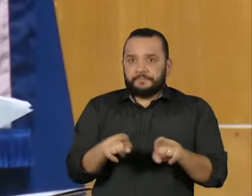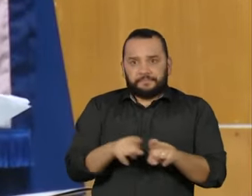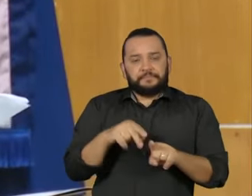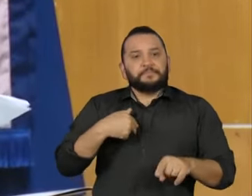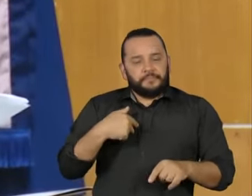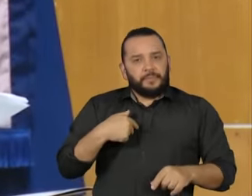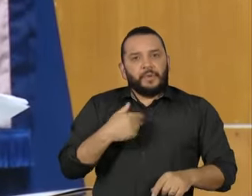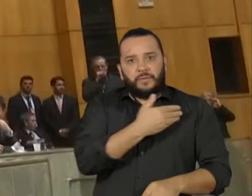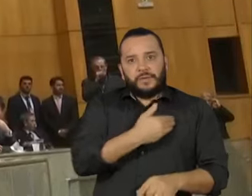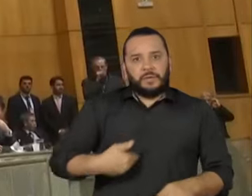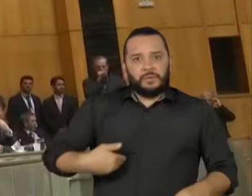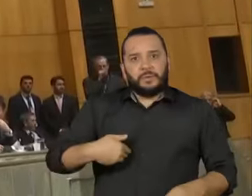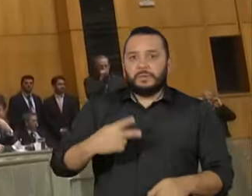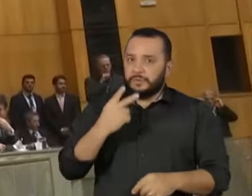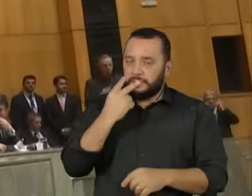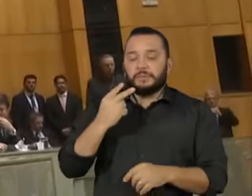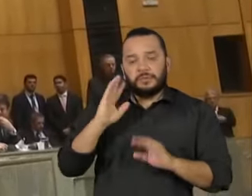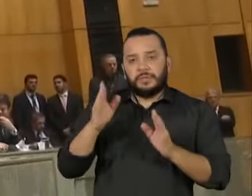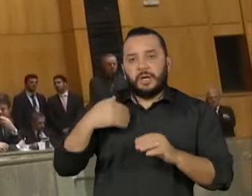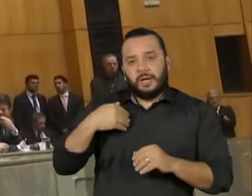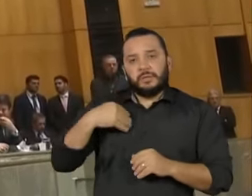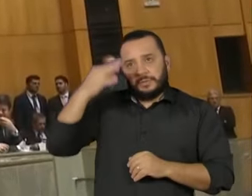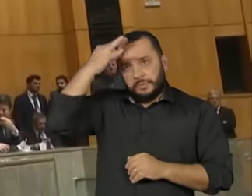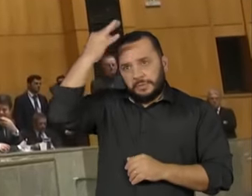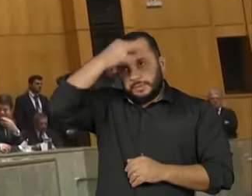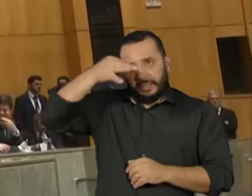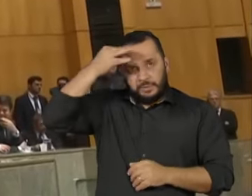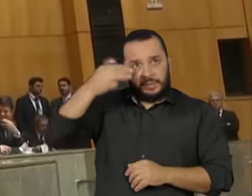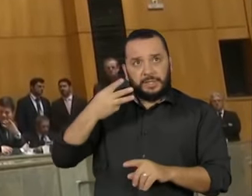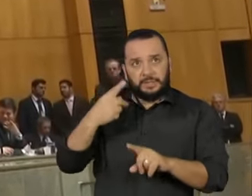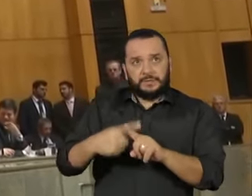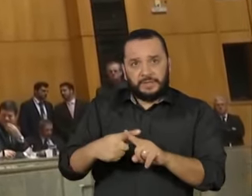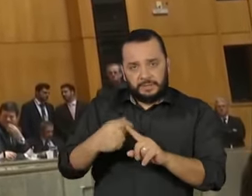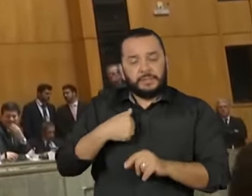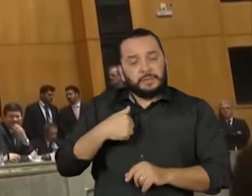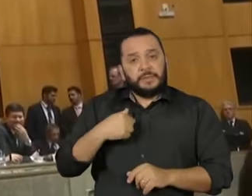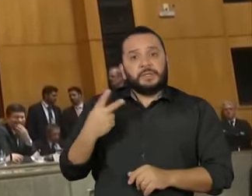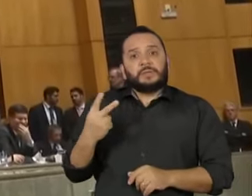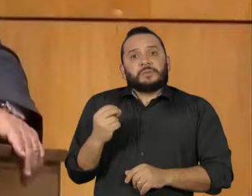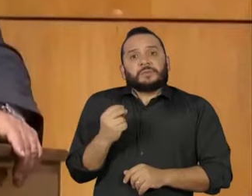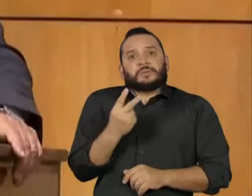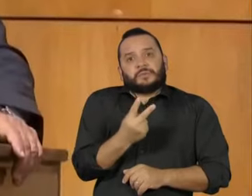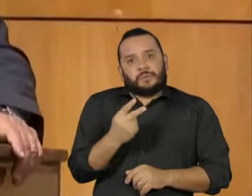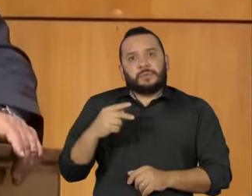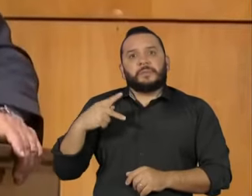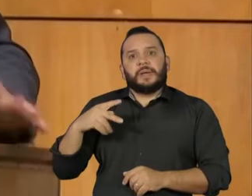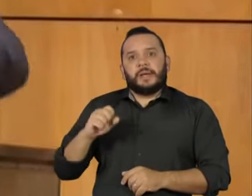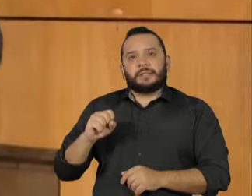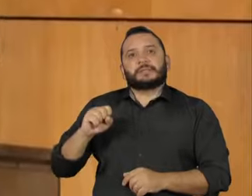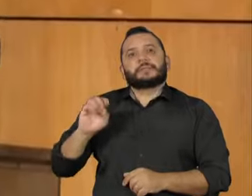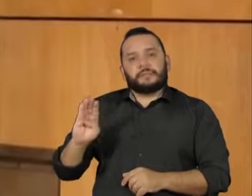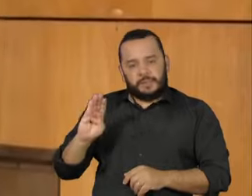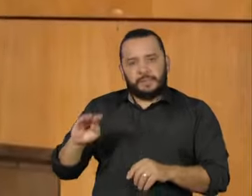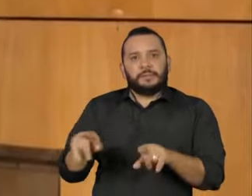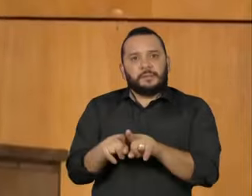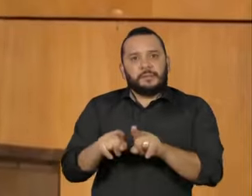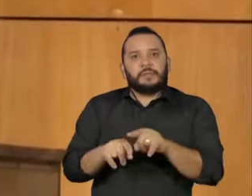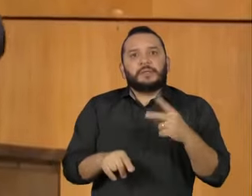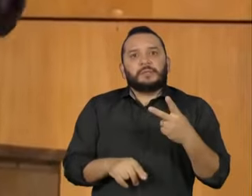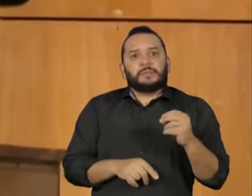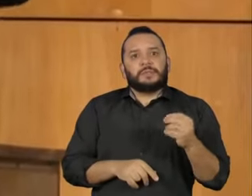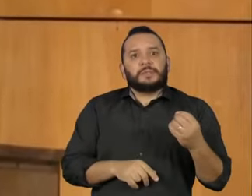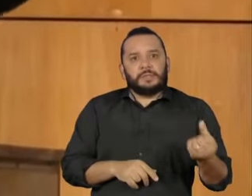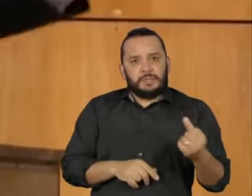Espírito Santo por três vezes. Em 2002, pelo PSB, Partido Socialista Brasileiro, e em 2006 e em 2014,